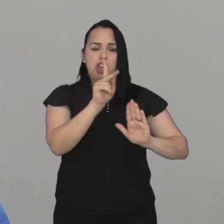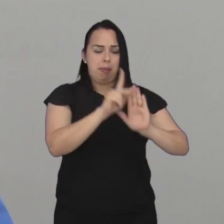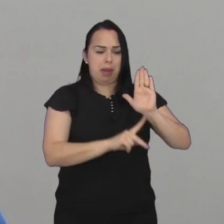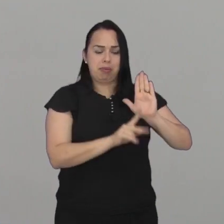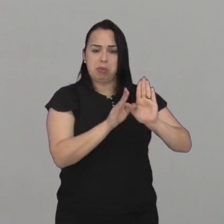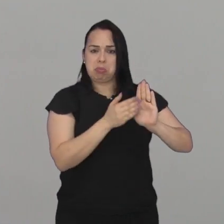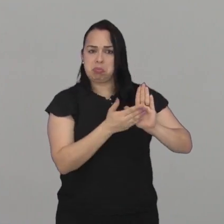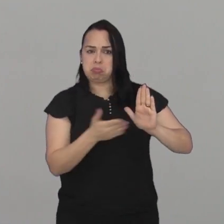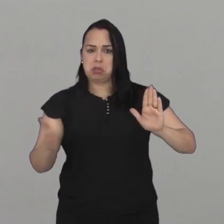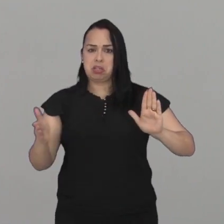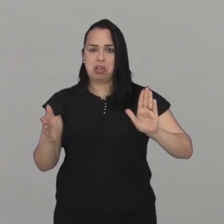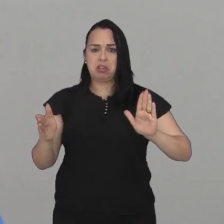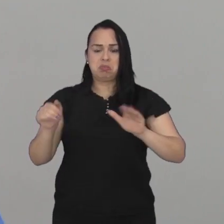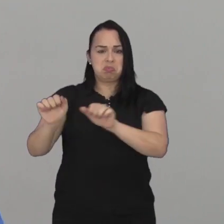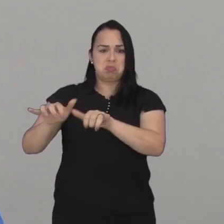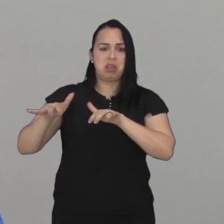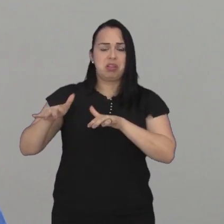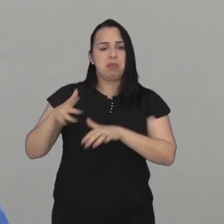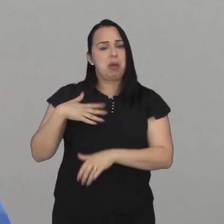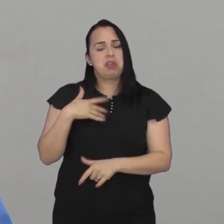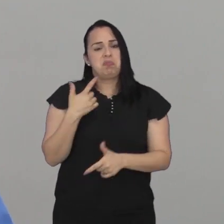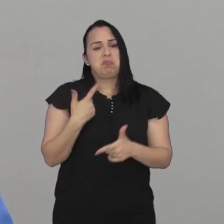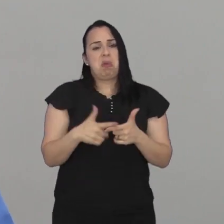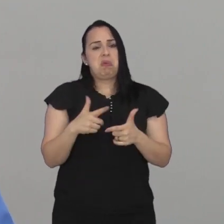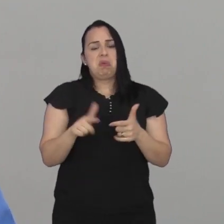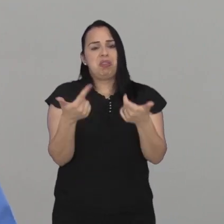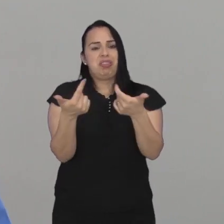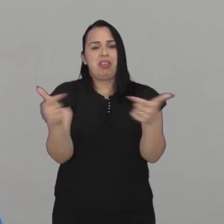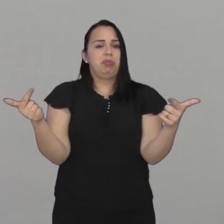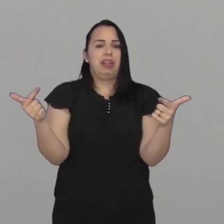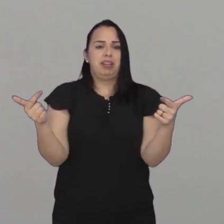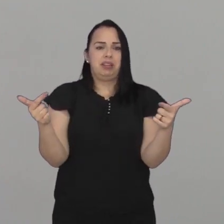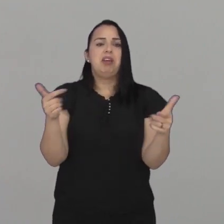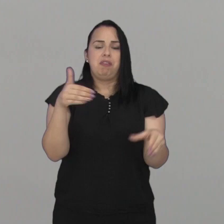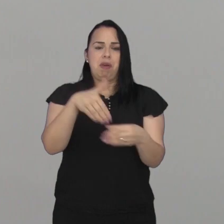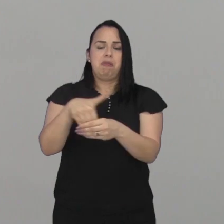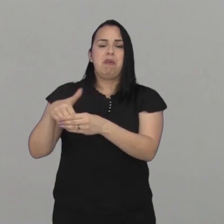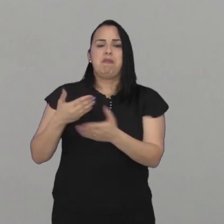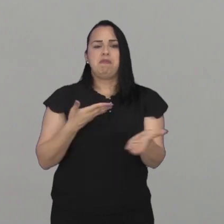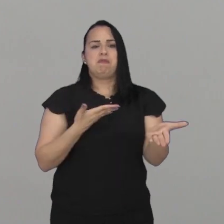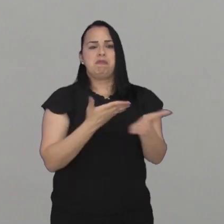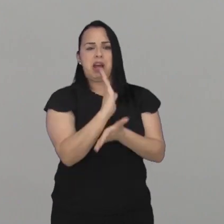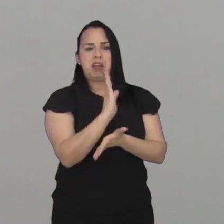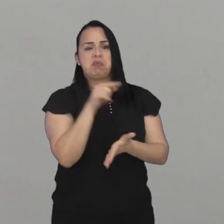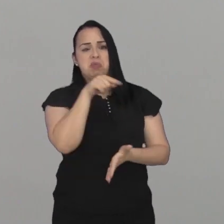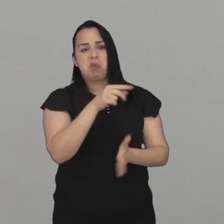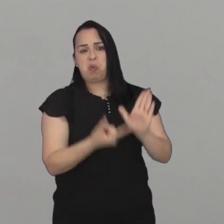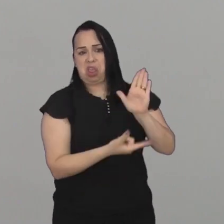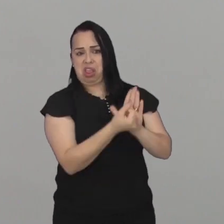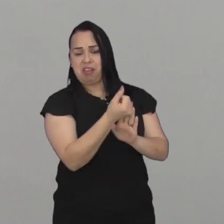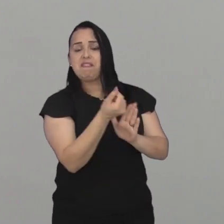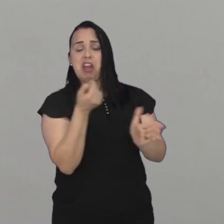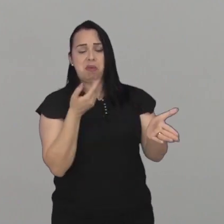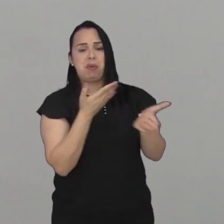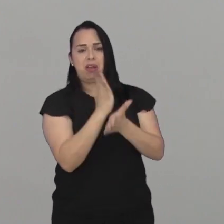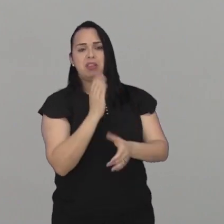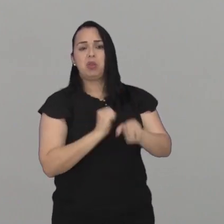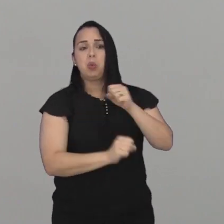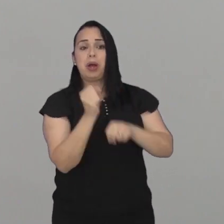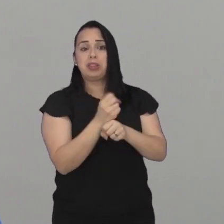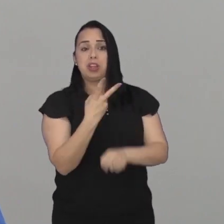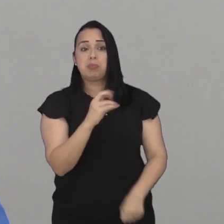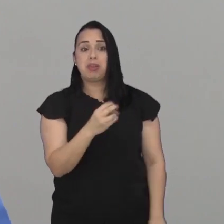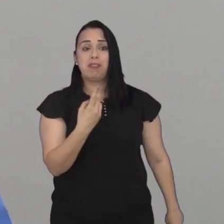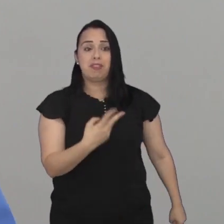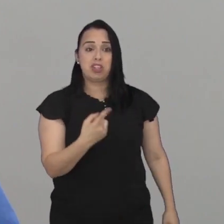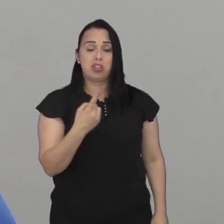elaboração do projeto e ir para o plenário, mas eu não vejo nenhum tipo de problema com relação à aprovação das contas, então, do exercício de